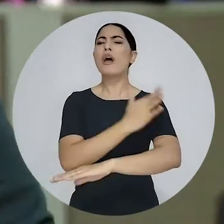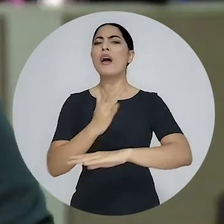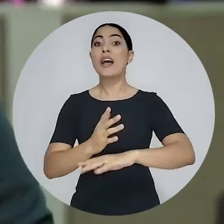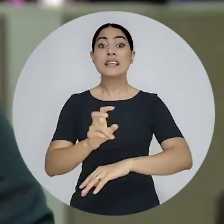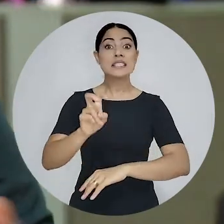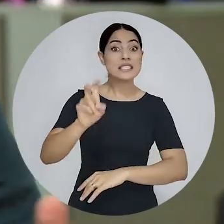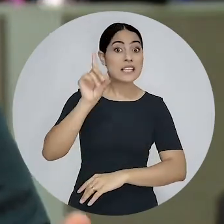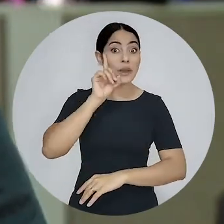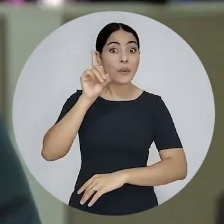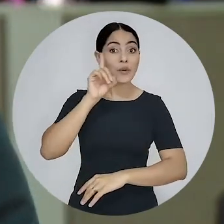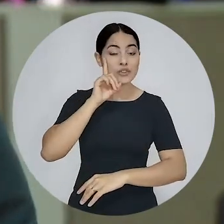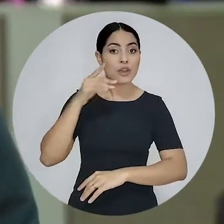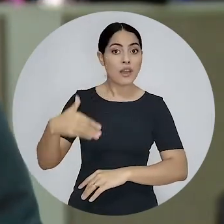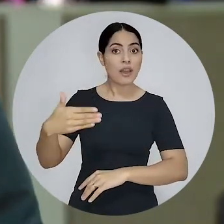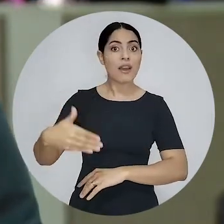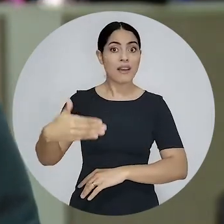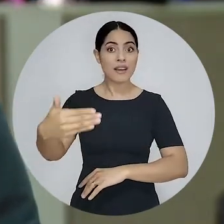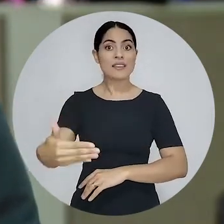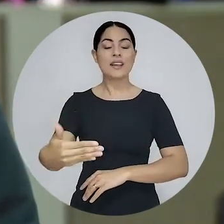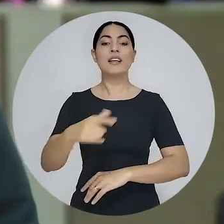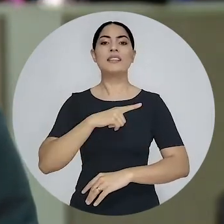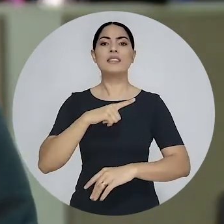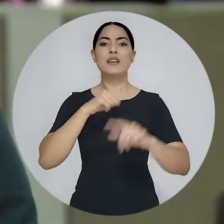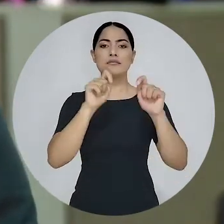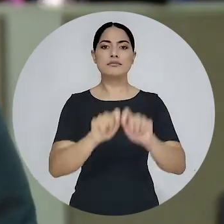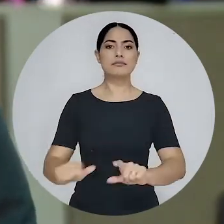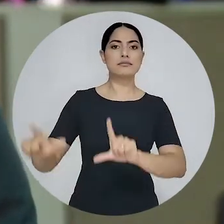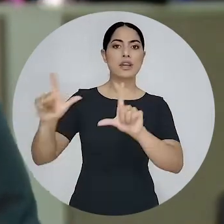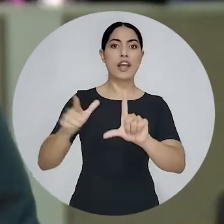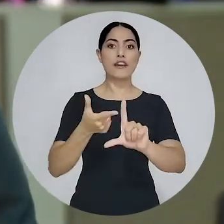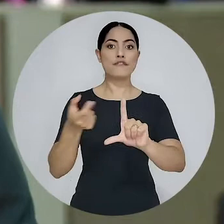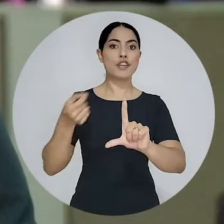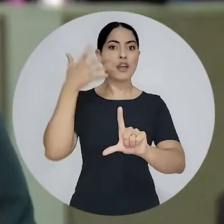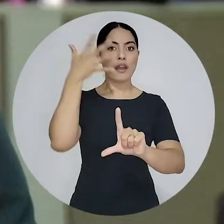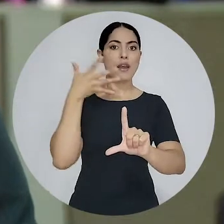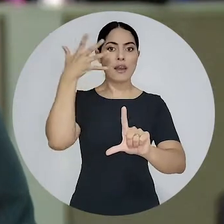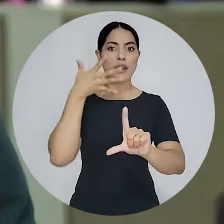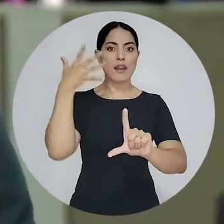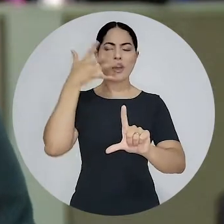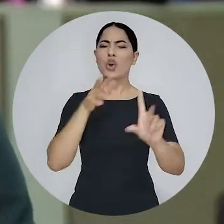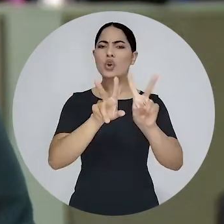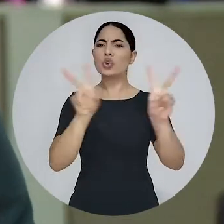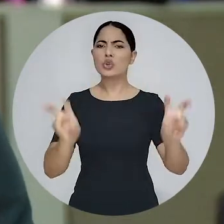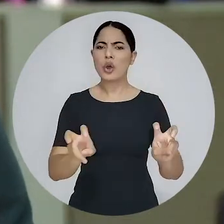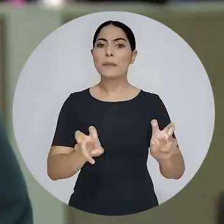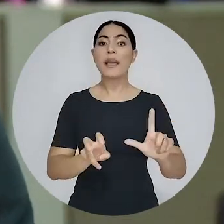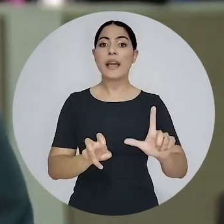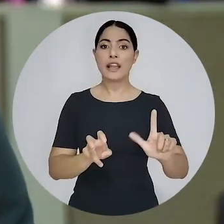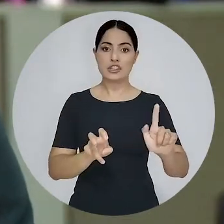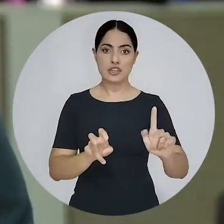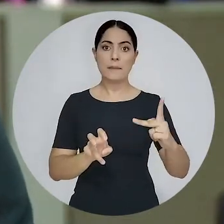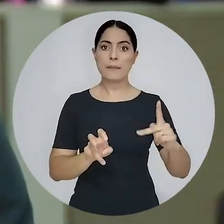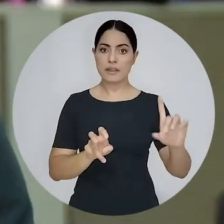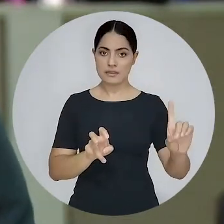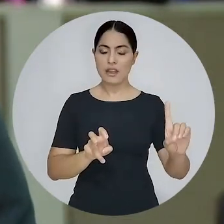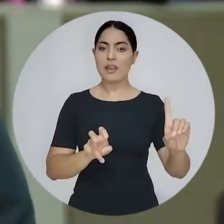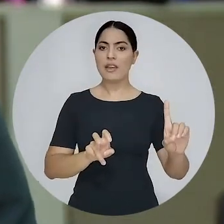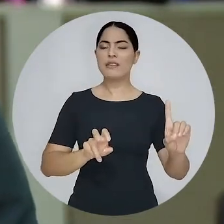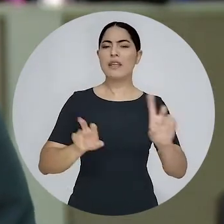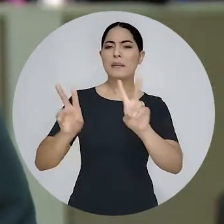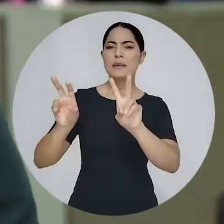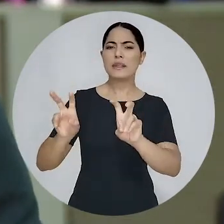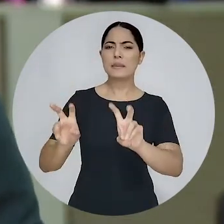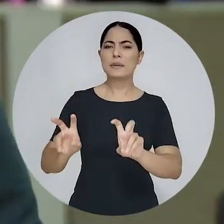reuniu centenas de especialistas, contou com 20 painéis sobre temas ligados ao universo jurídico de proteção de dados